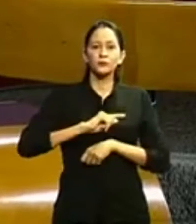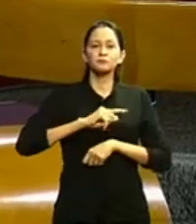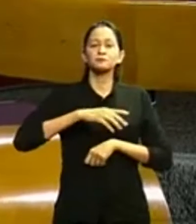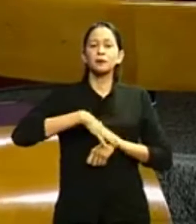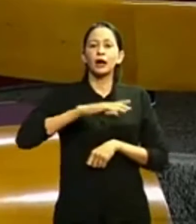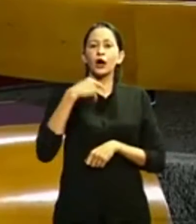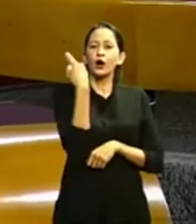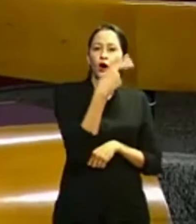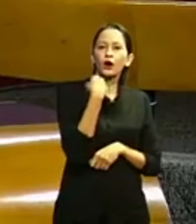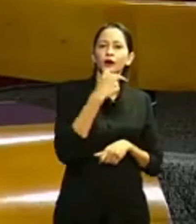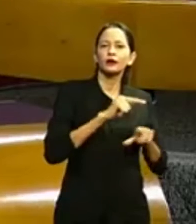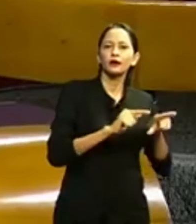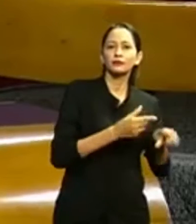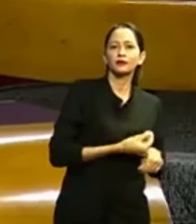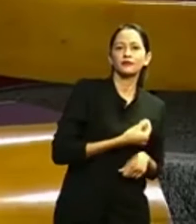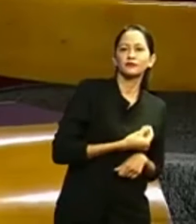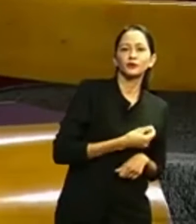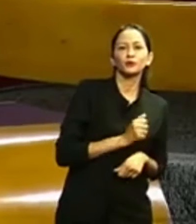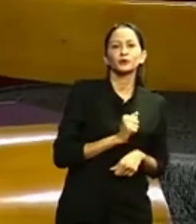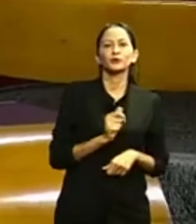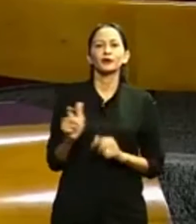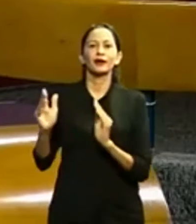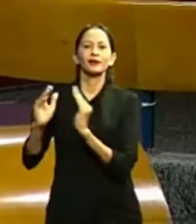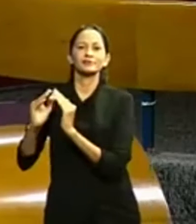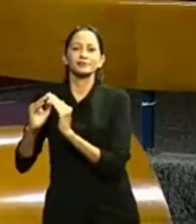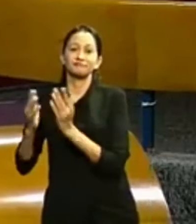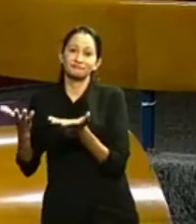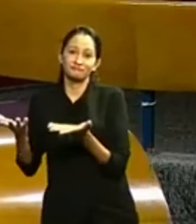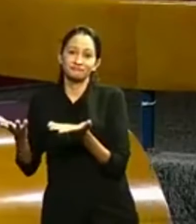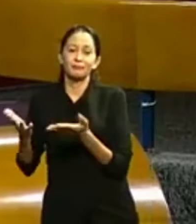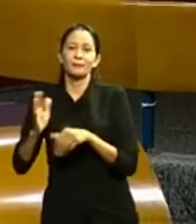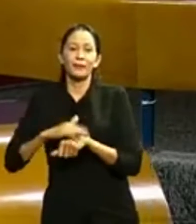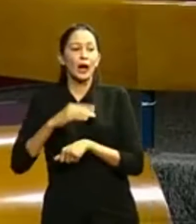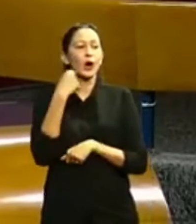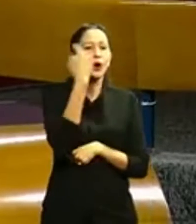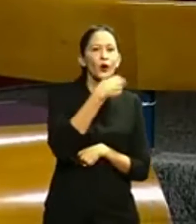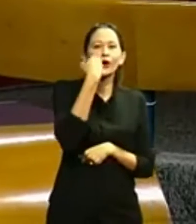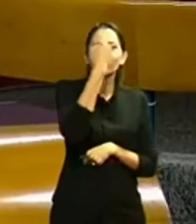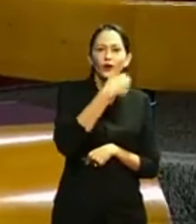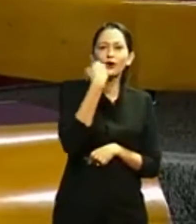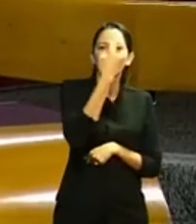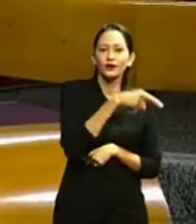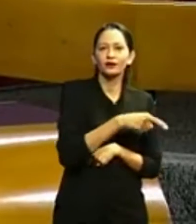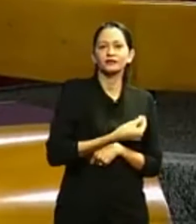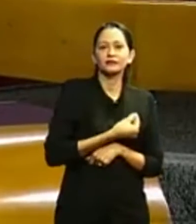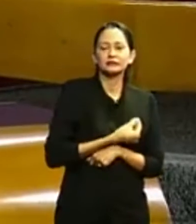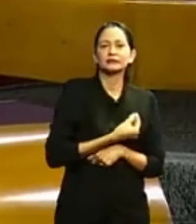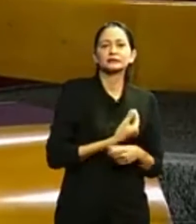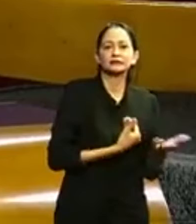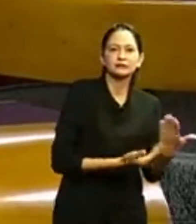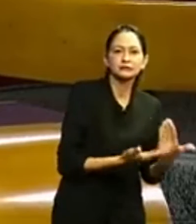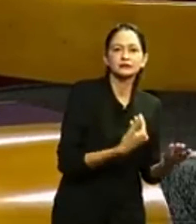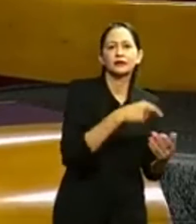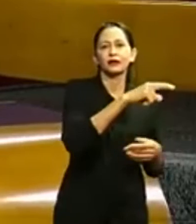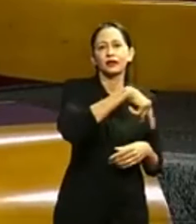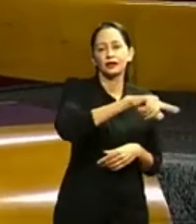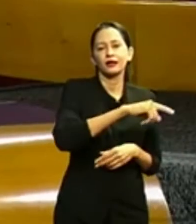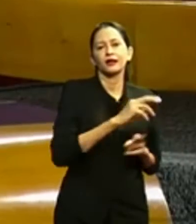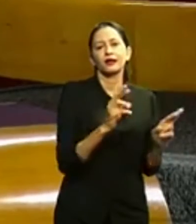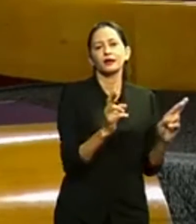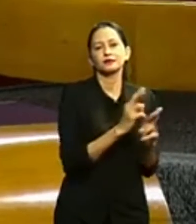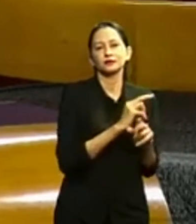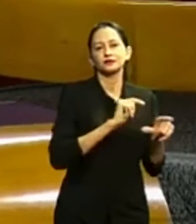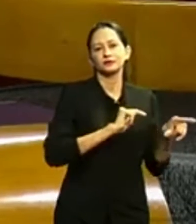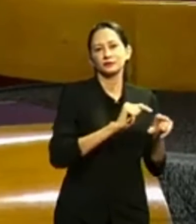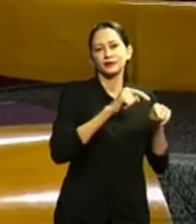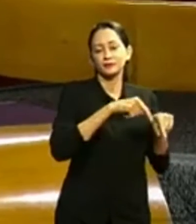muitas vezes no nosso ambiente familiar, não verdade? Quantas horas a gente fica com os colegas de trabalho, quantas horas a gente